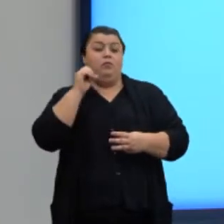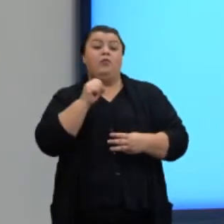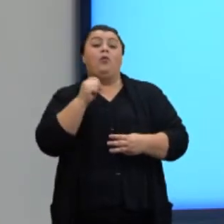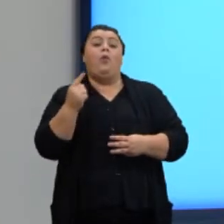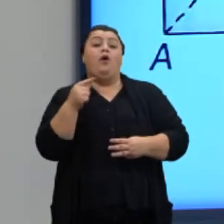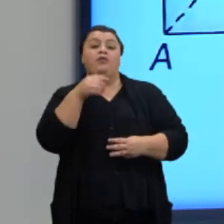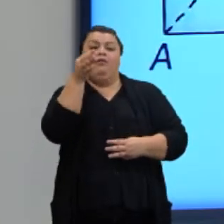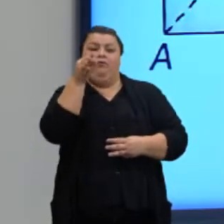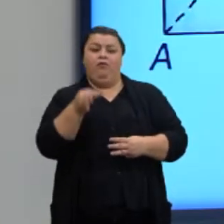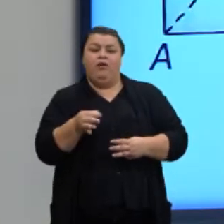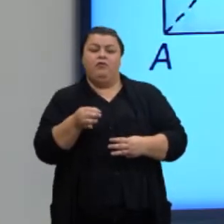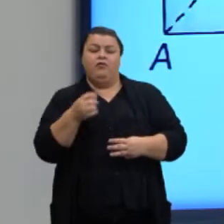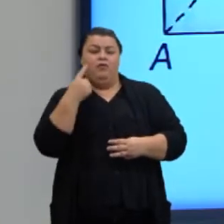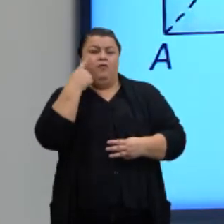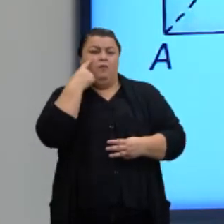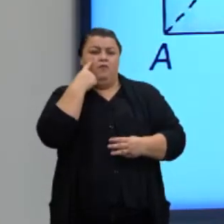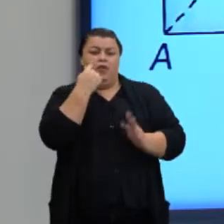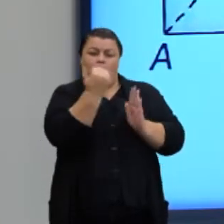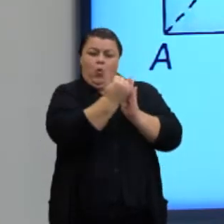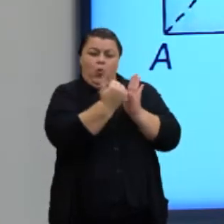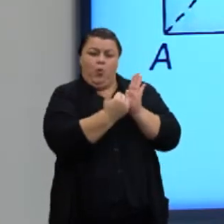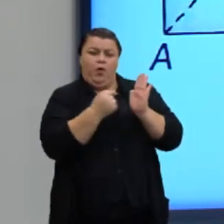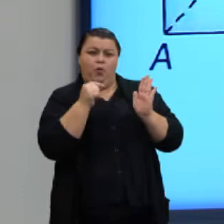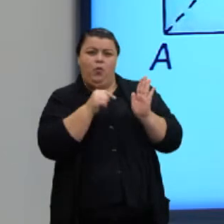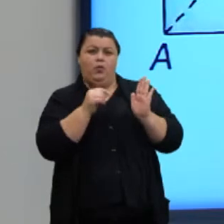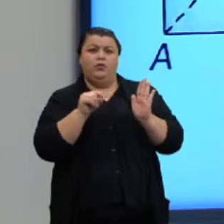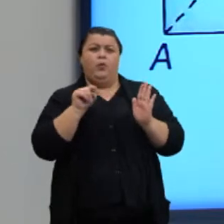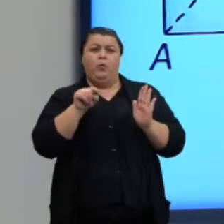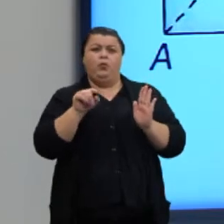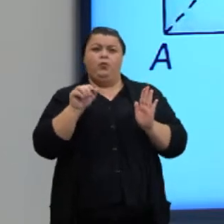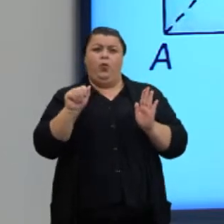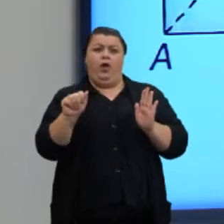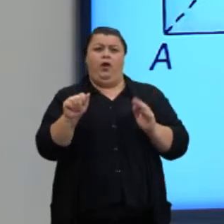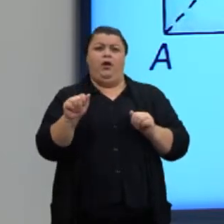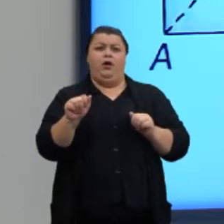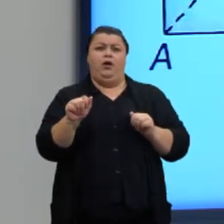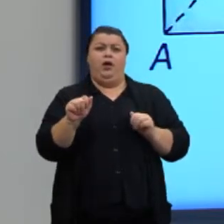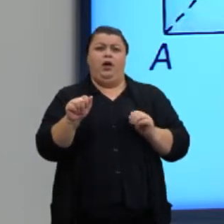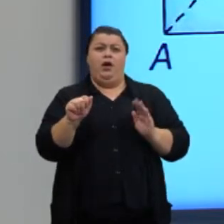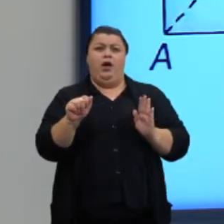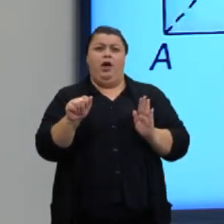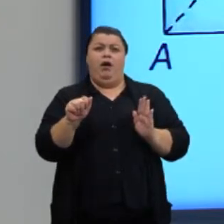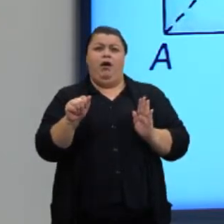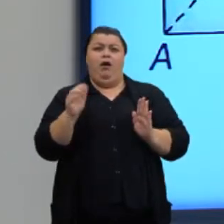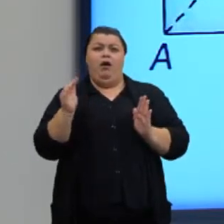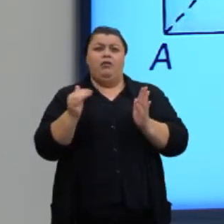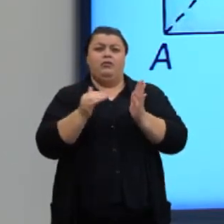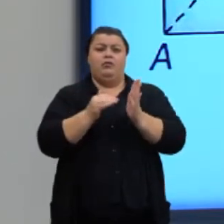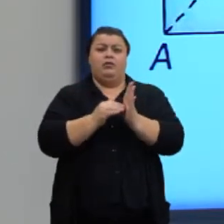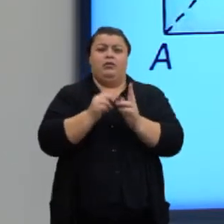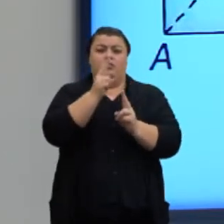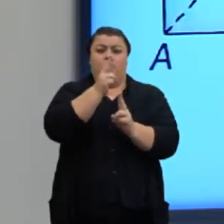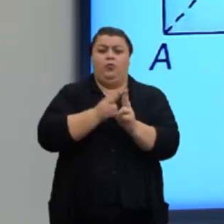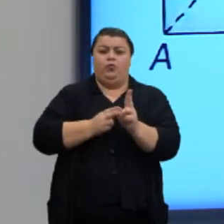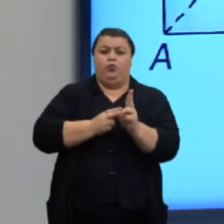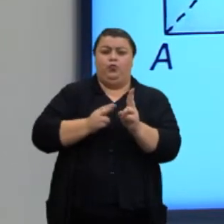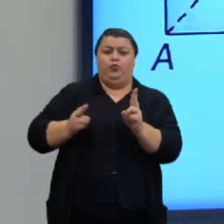analisar uma a uma. Então, o ponto O pertence ao plano